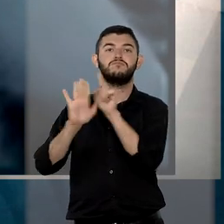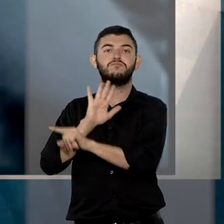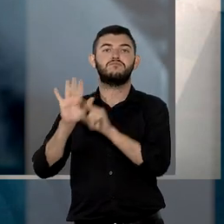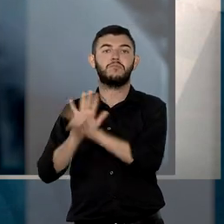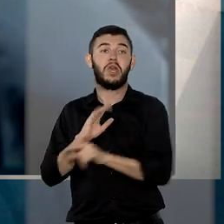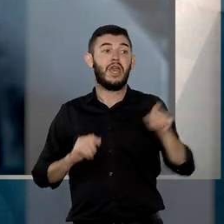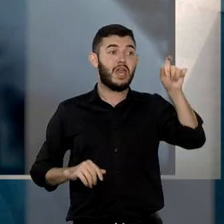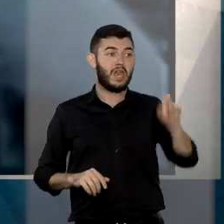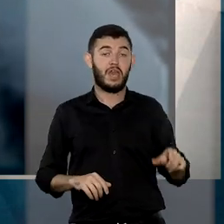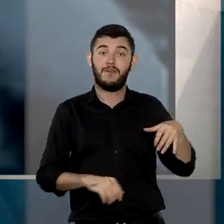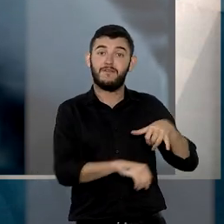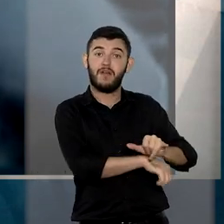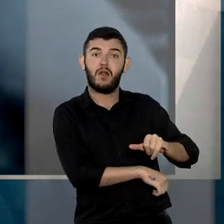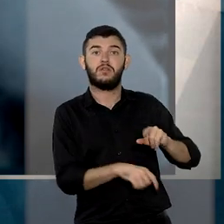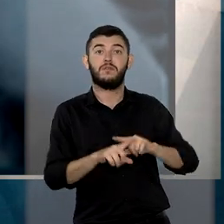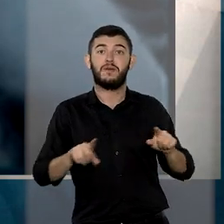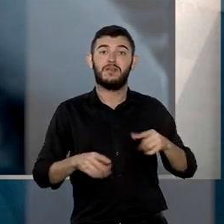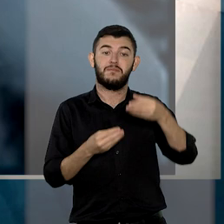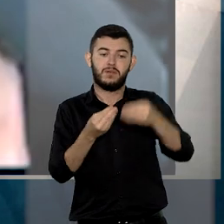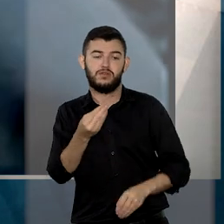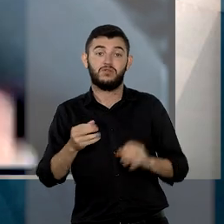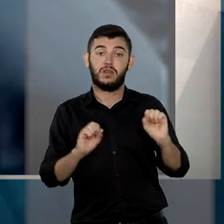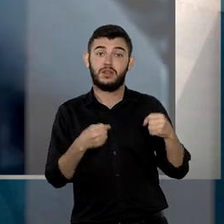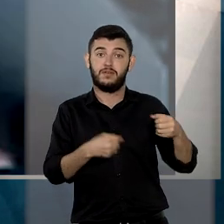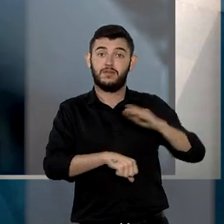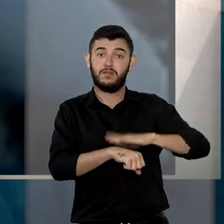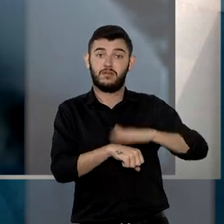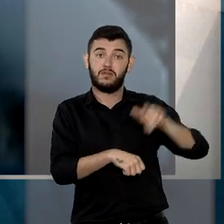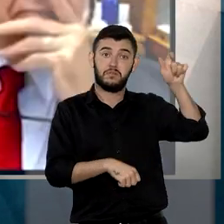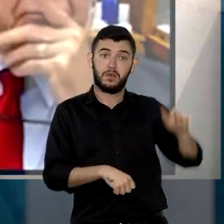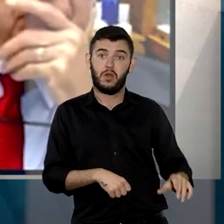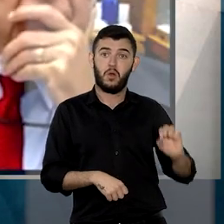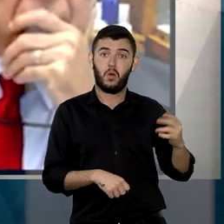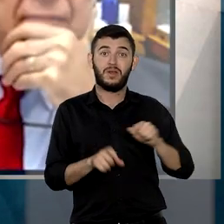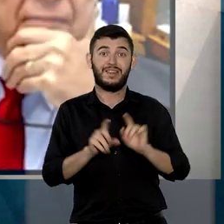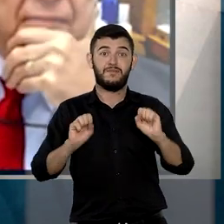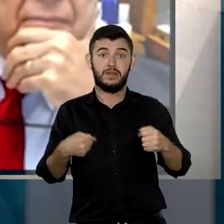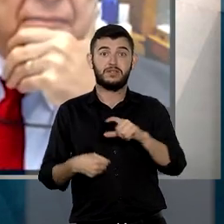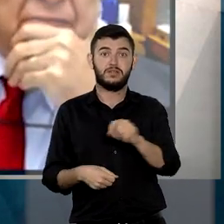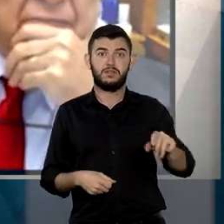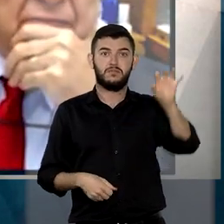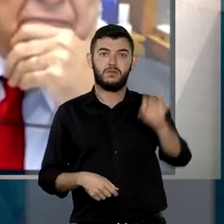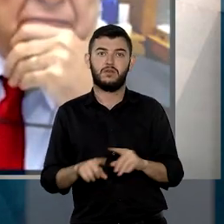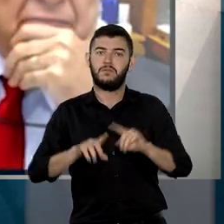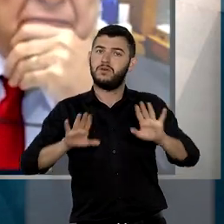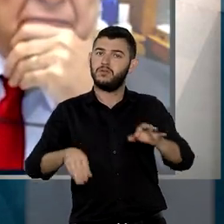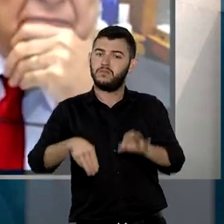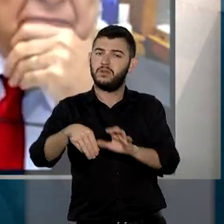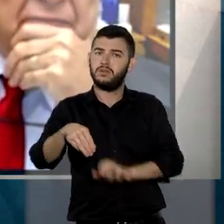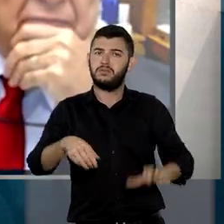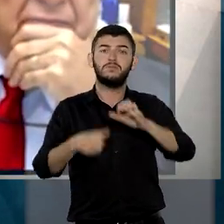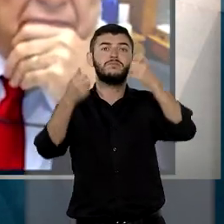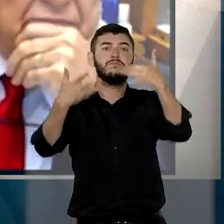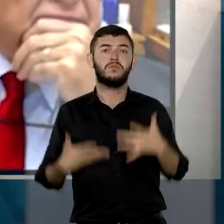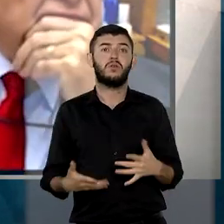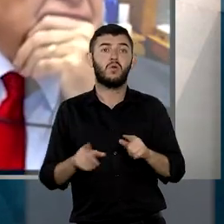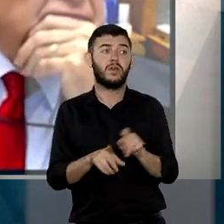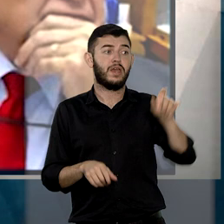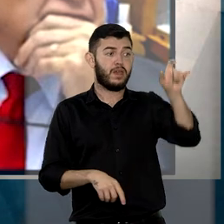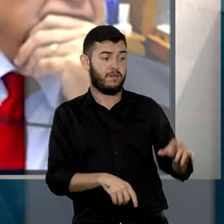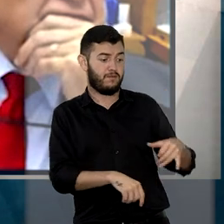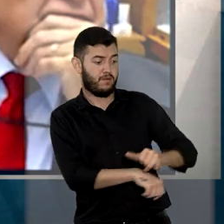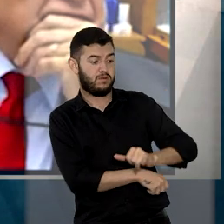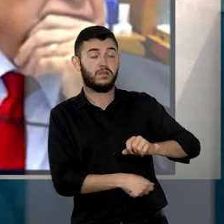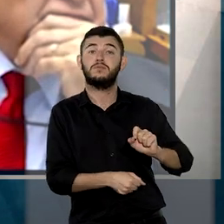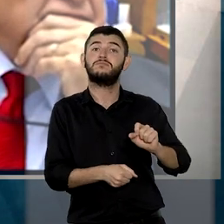dele viola os princípios da autodefesa e da ampla defesa. Para o ministro, no caso em análise, a ausência do réu na